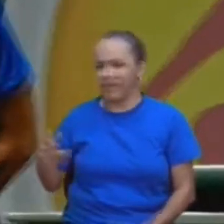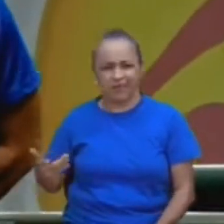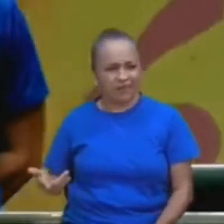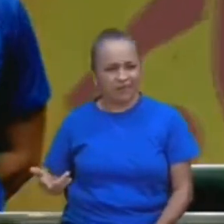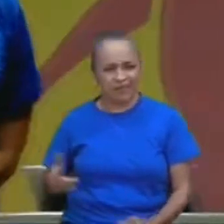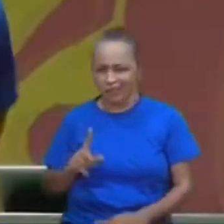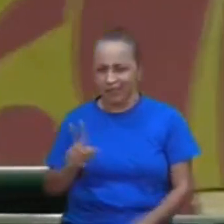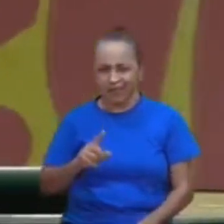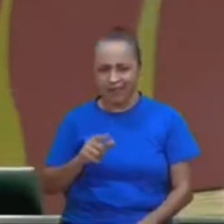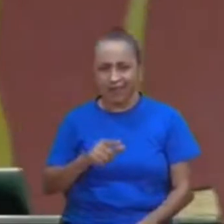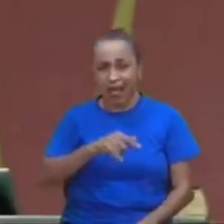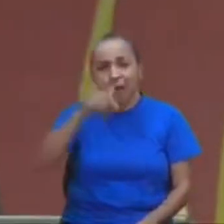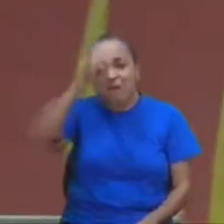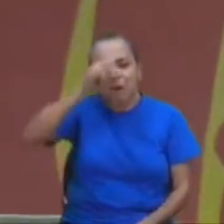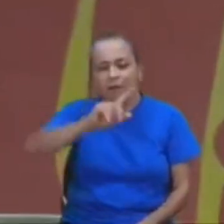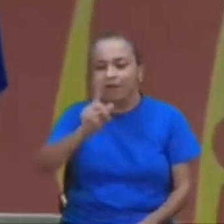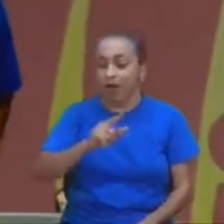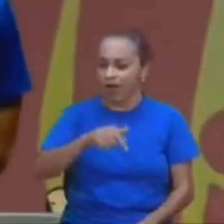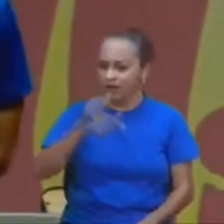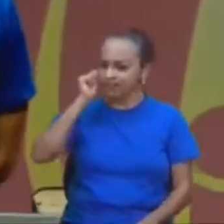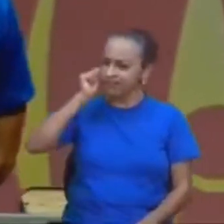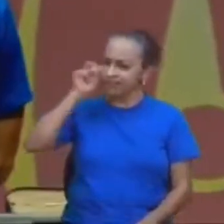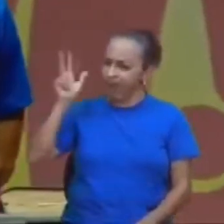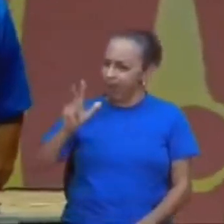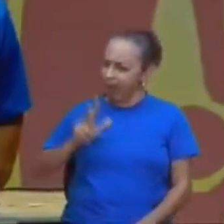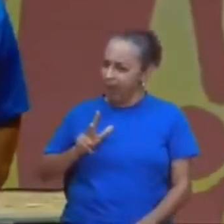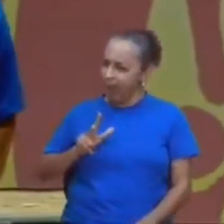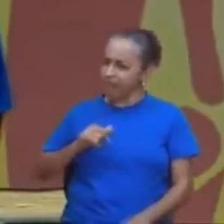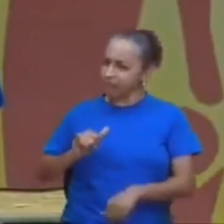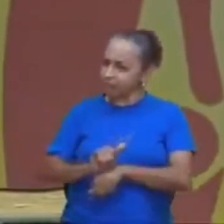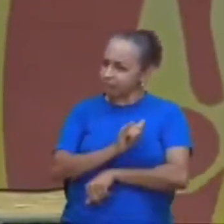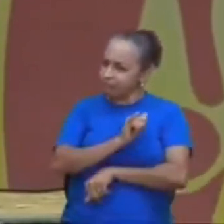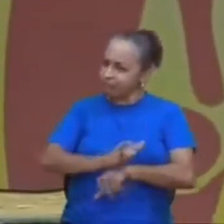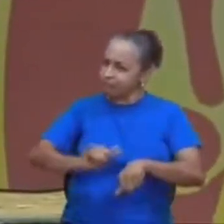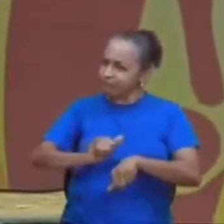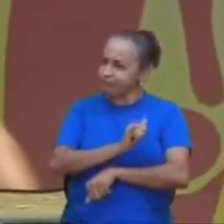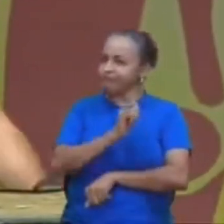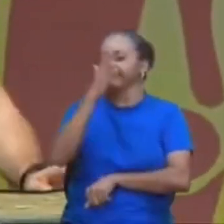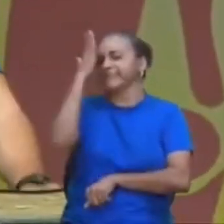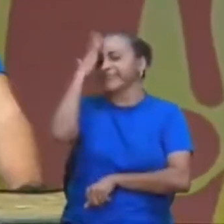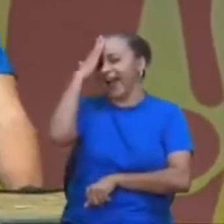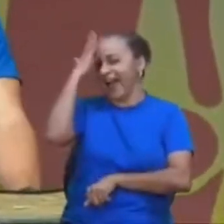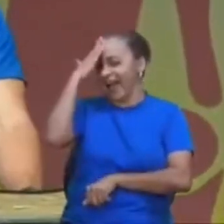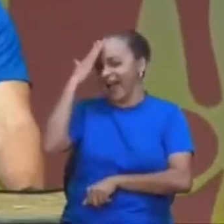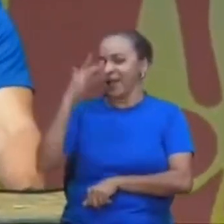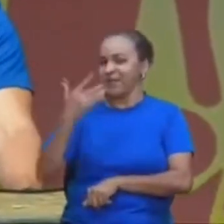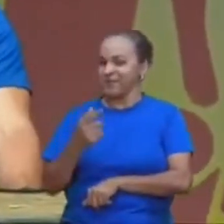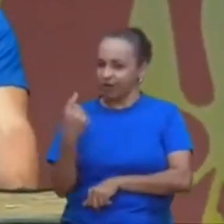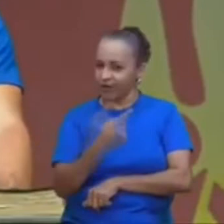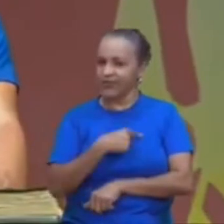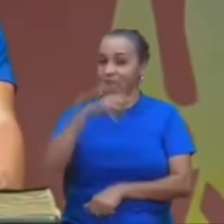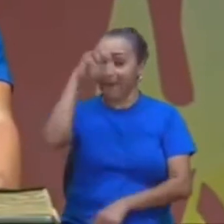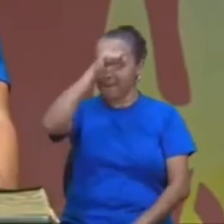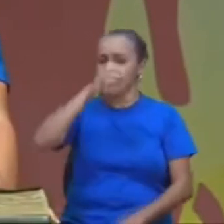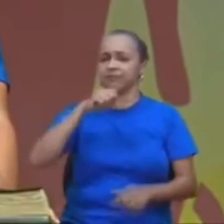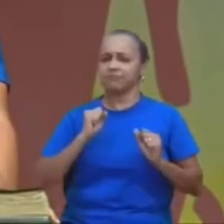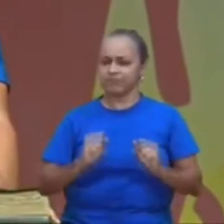né, ela era muito esperta, e, e nisso, a gente já tem alguns ensinos, né,